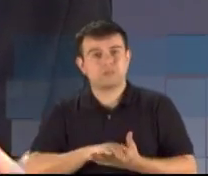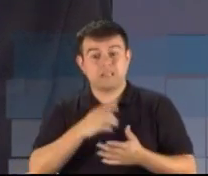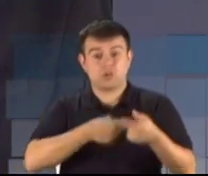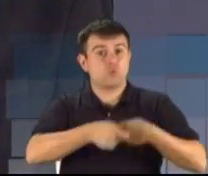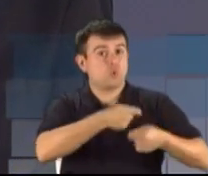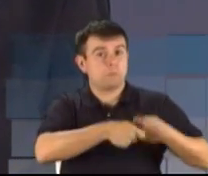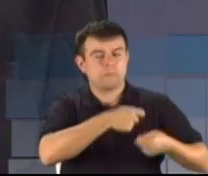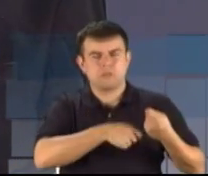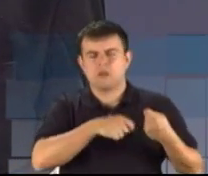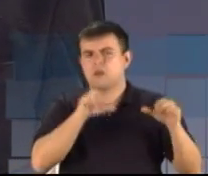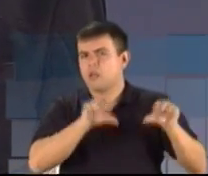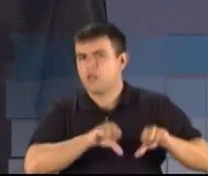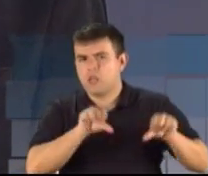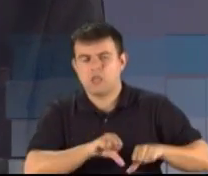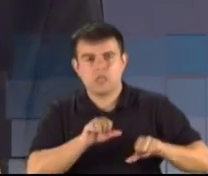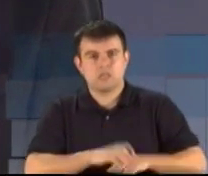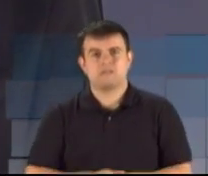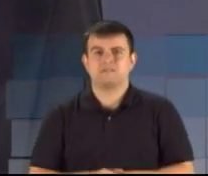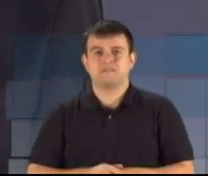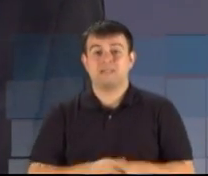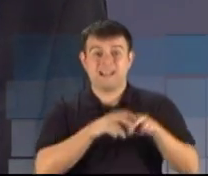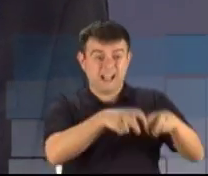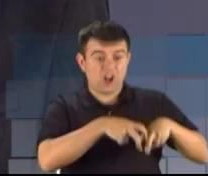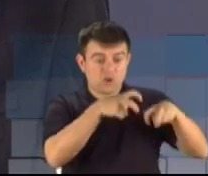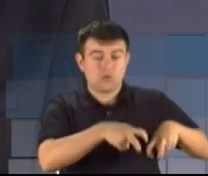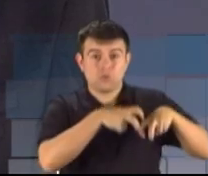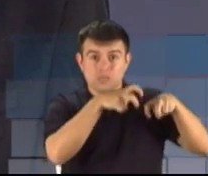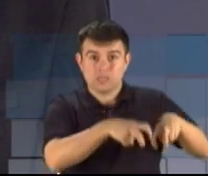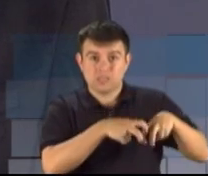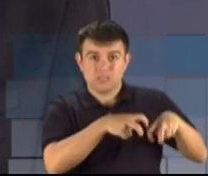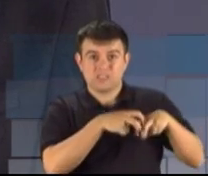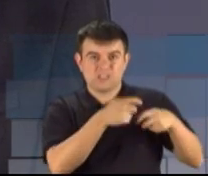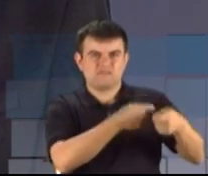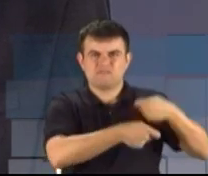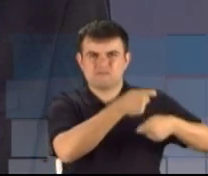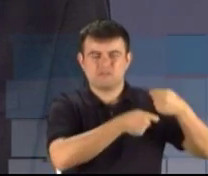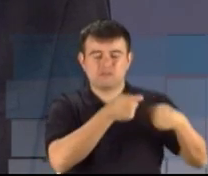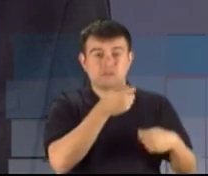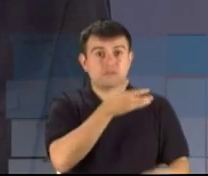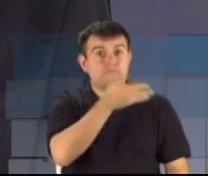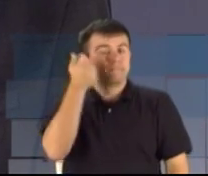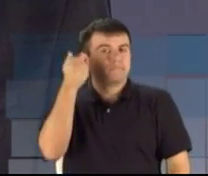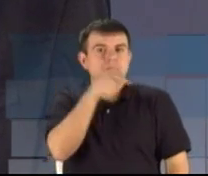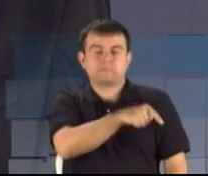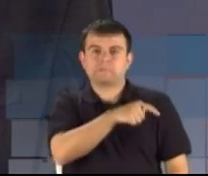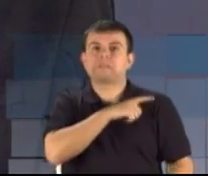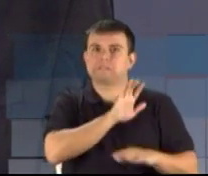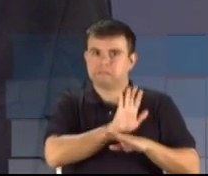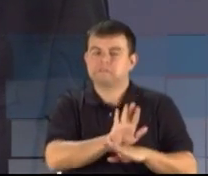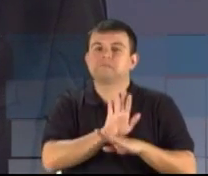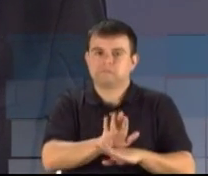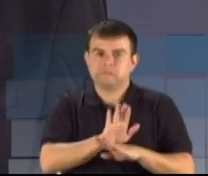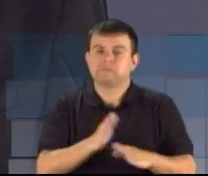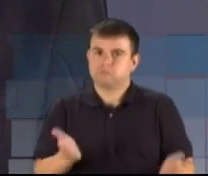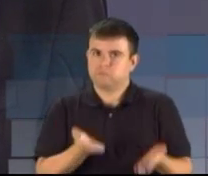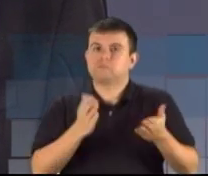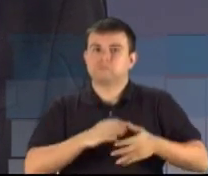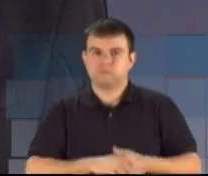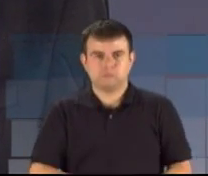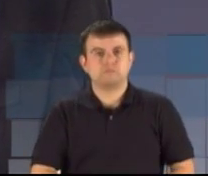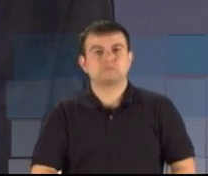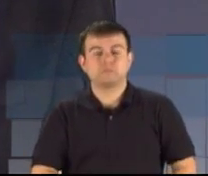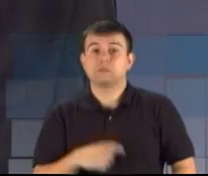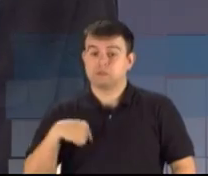Se não é o agronegócio, como falaram aqui, nós não teríamos um pibão. Então, naturalmente, nós temos um compromisso com o Rio Grande.